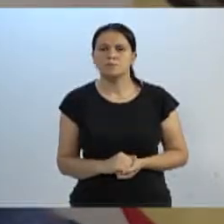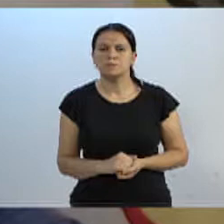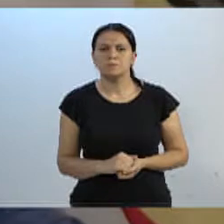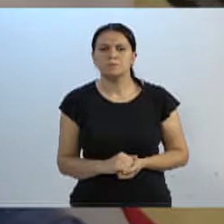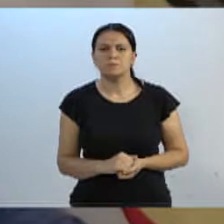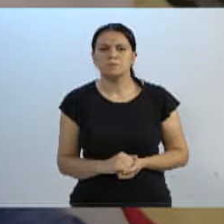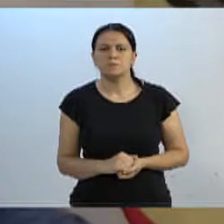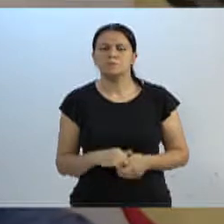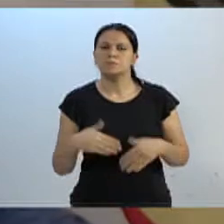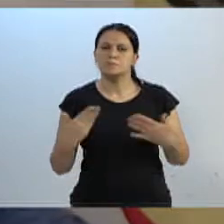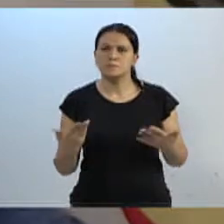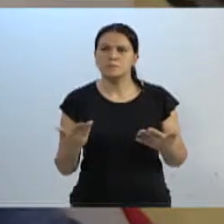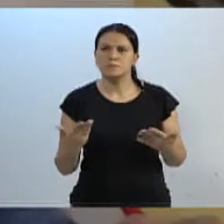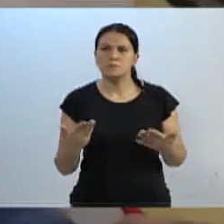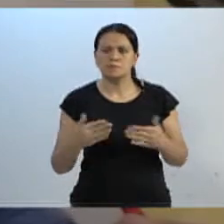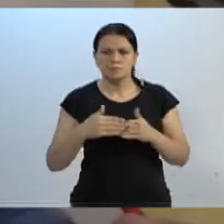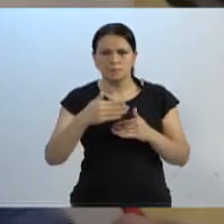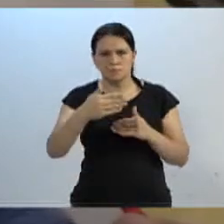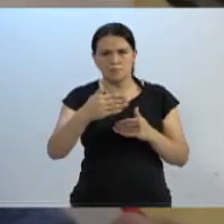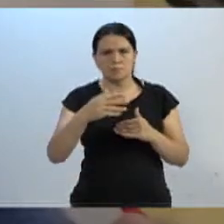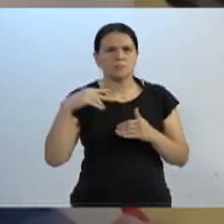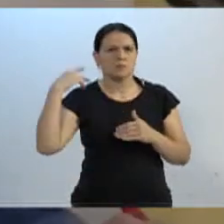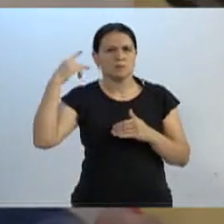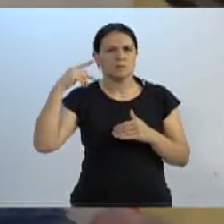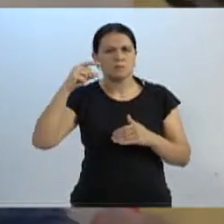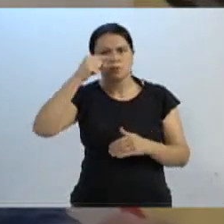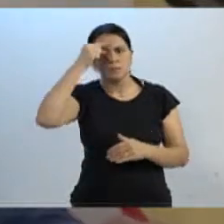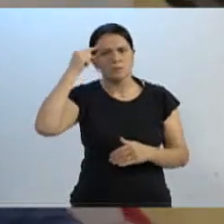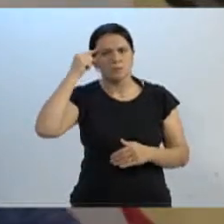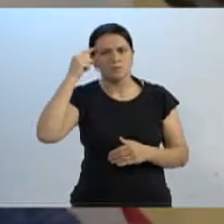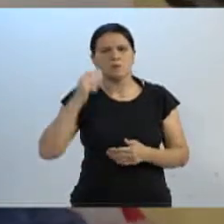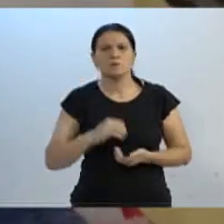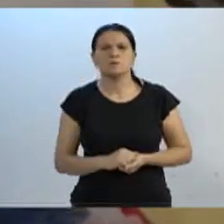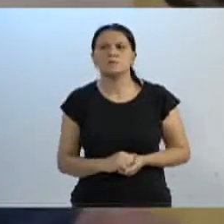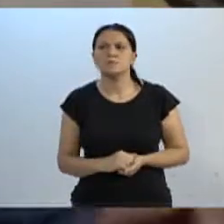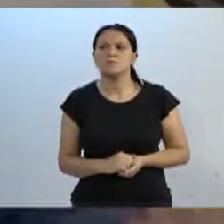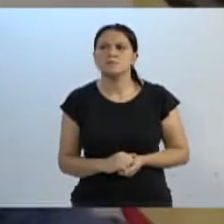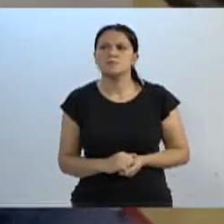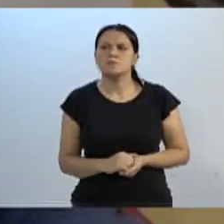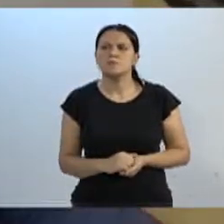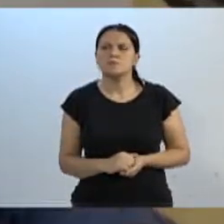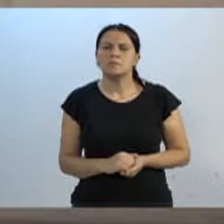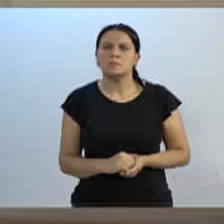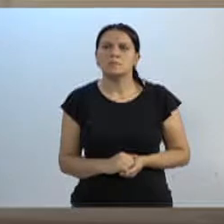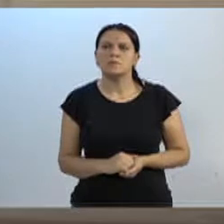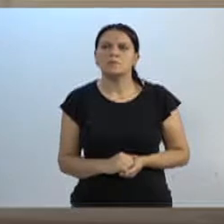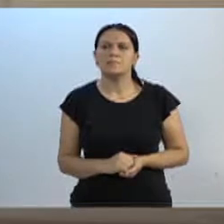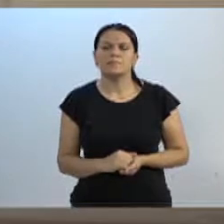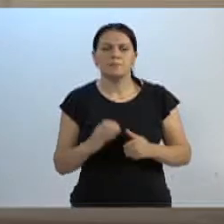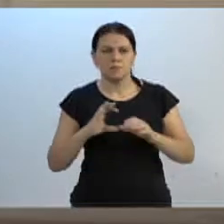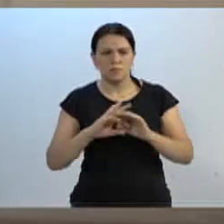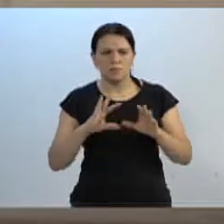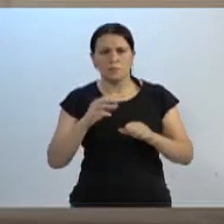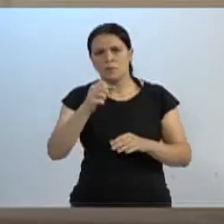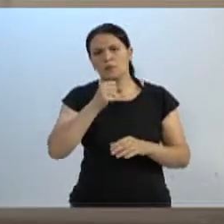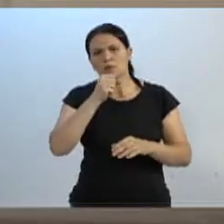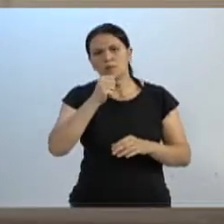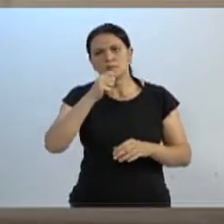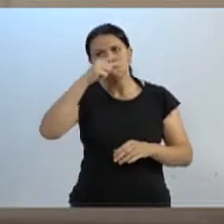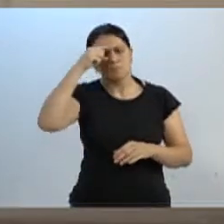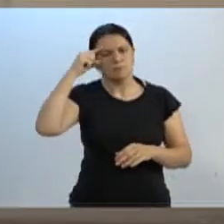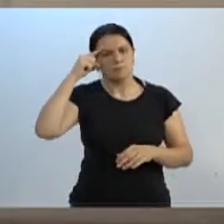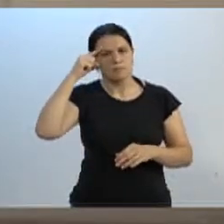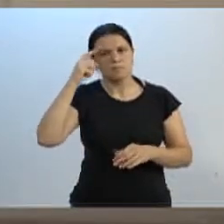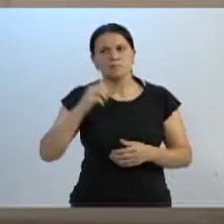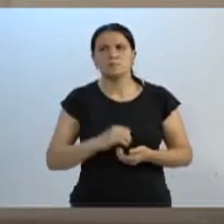É assim, presidente, conceda a parte o nosso nobre vereador Marcos da Rosa, presidente. Com a autorização do orador, conceda a parte o